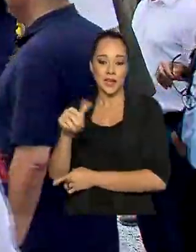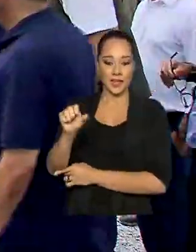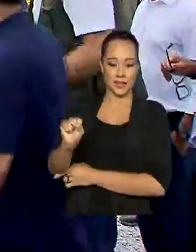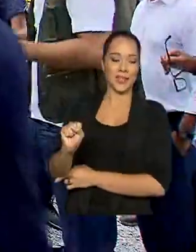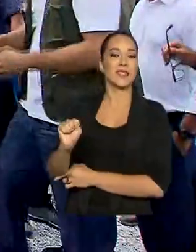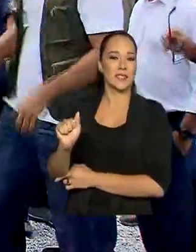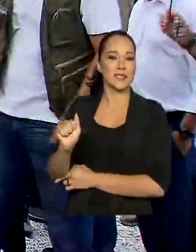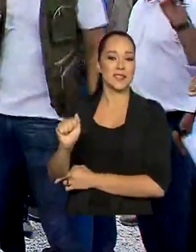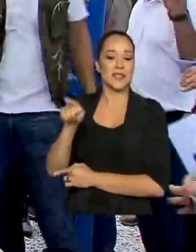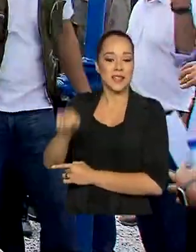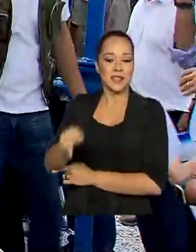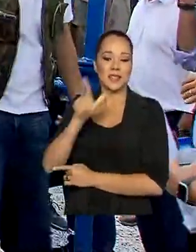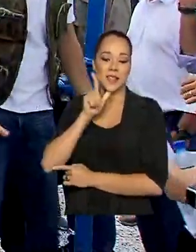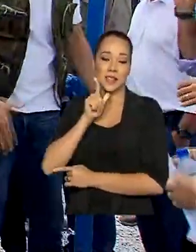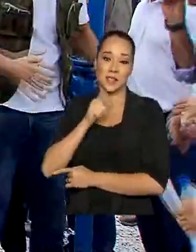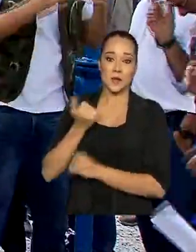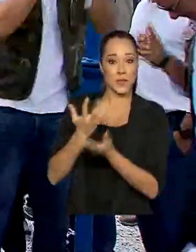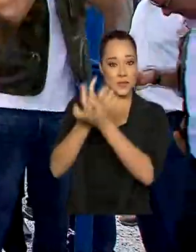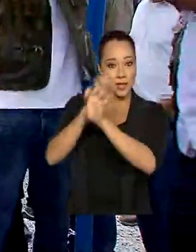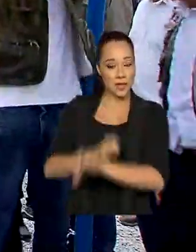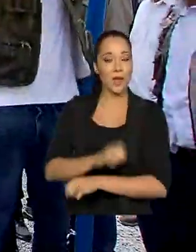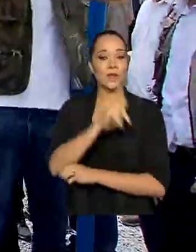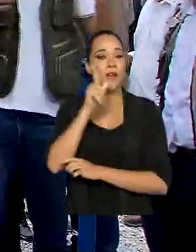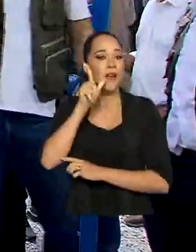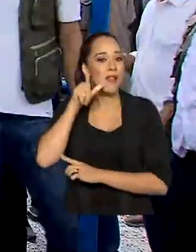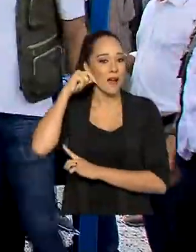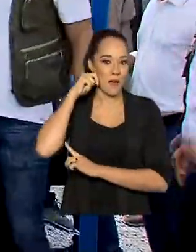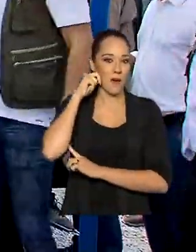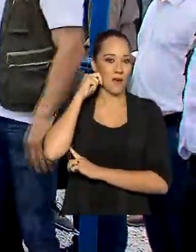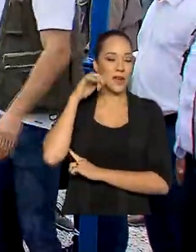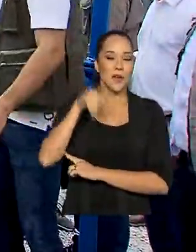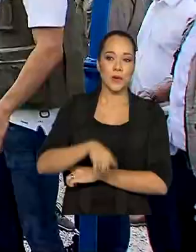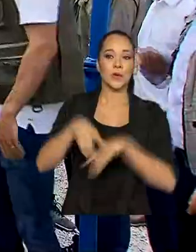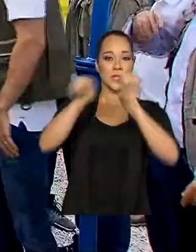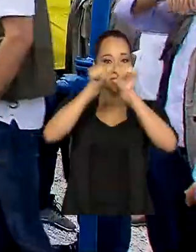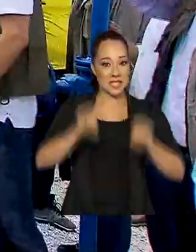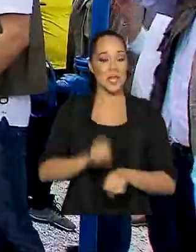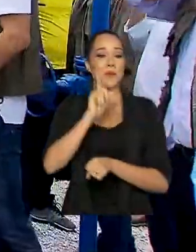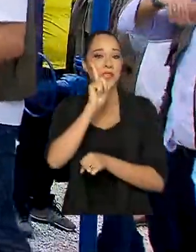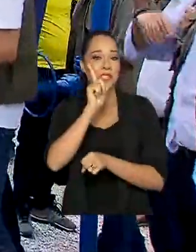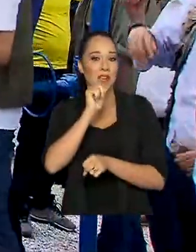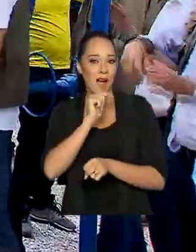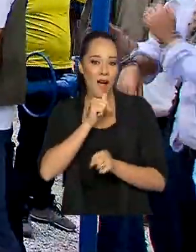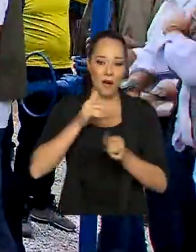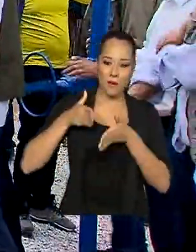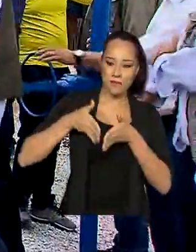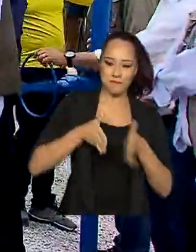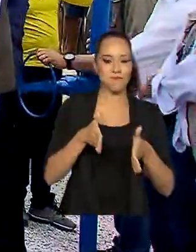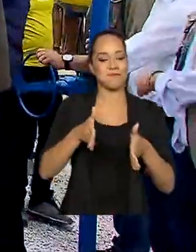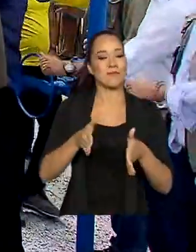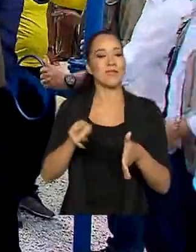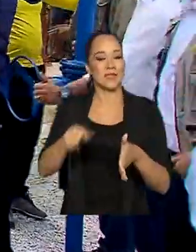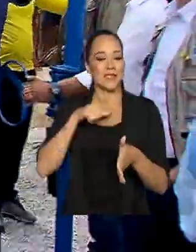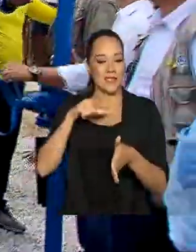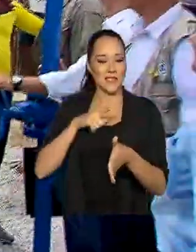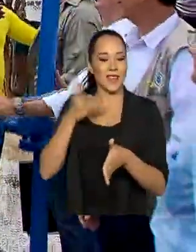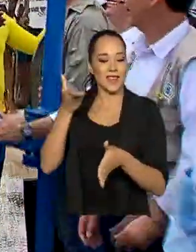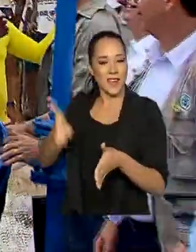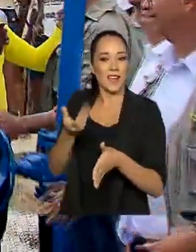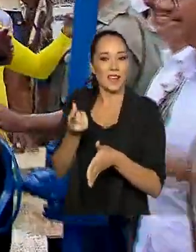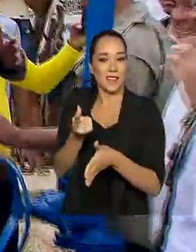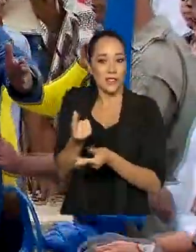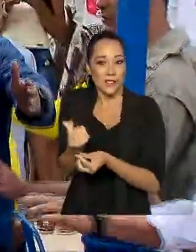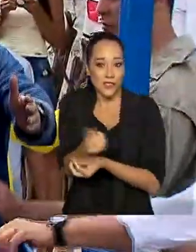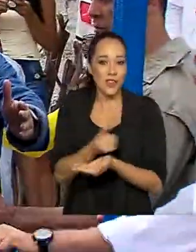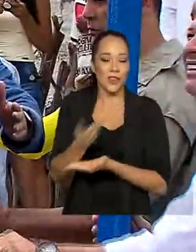este canal do Sertão Alagoano, sistema de abastecimento de água, que tem aí recursos do